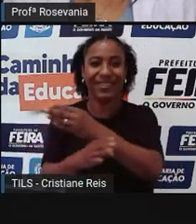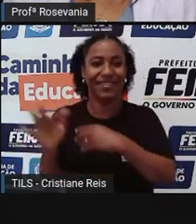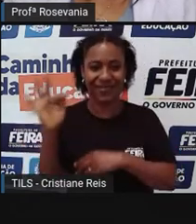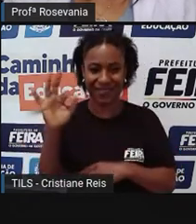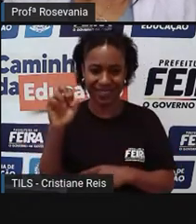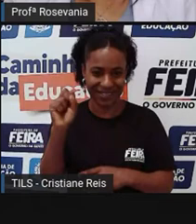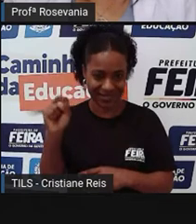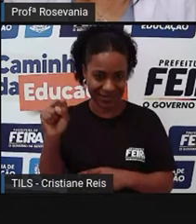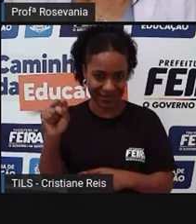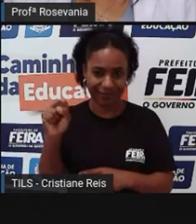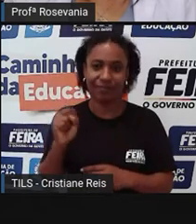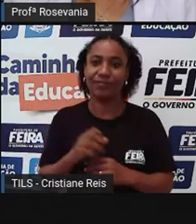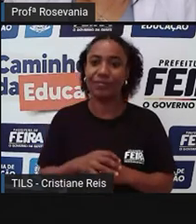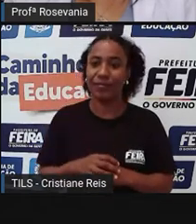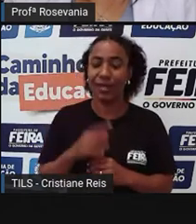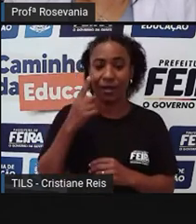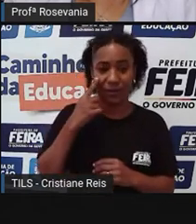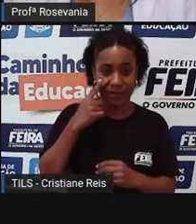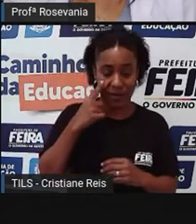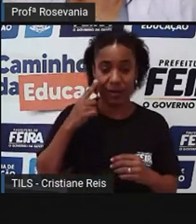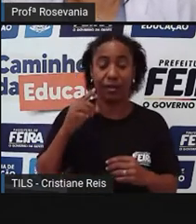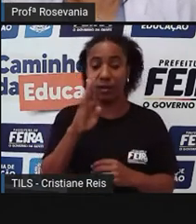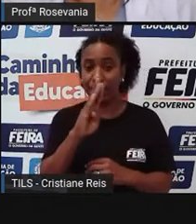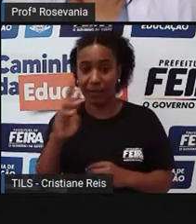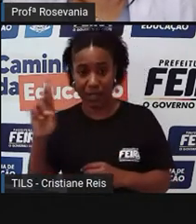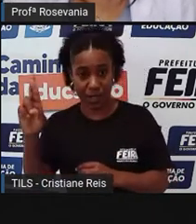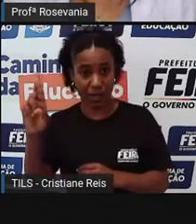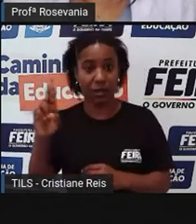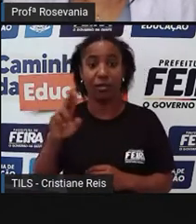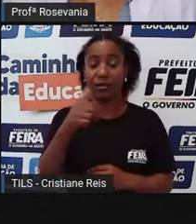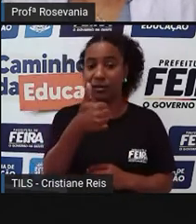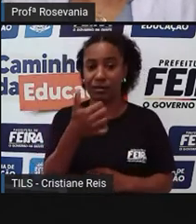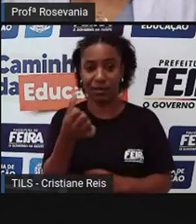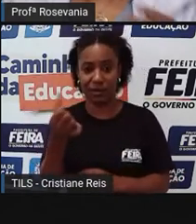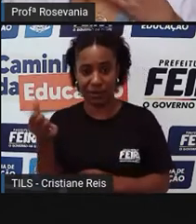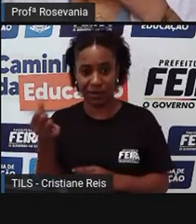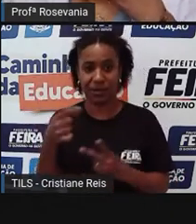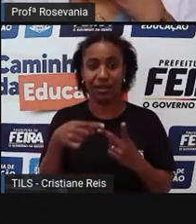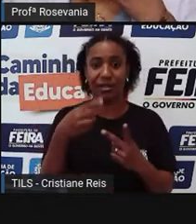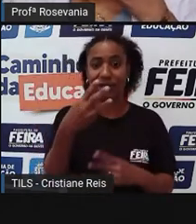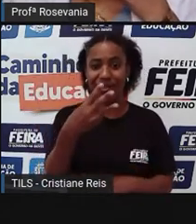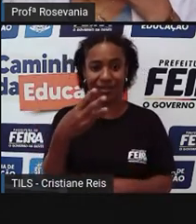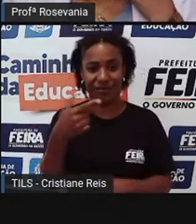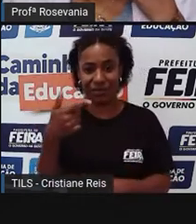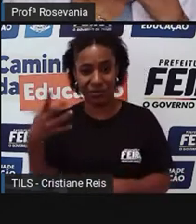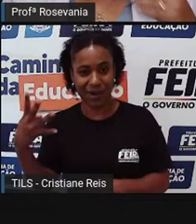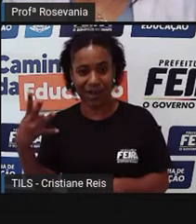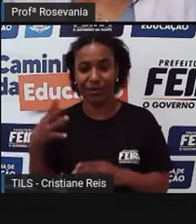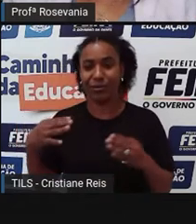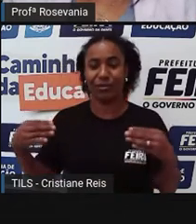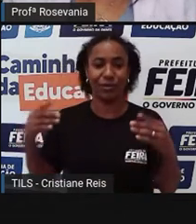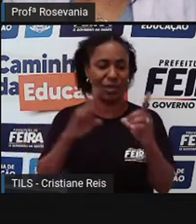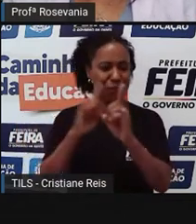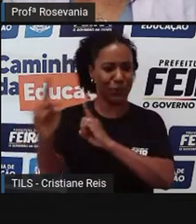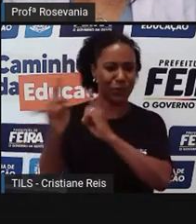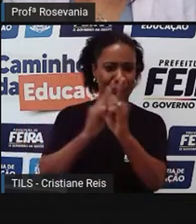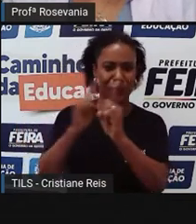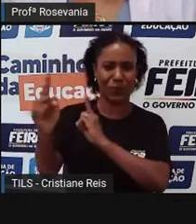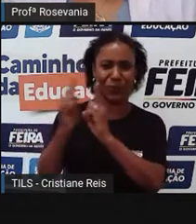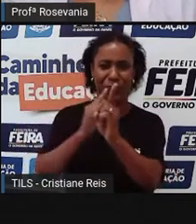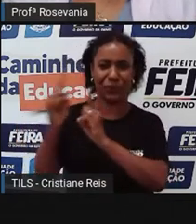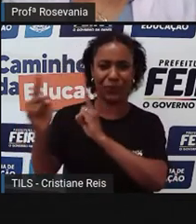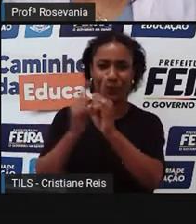A gente tem aqui a 116, a 324, aqui também, né, a continuidade da 324,